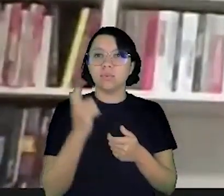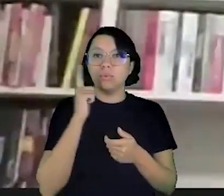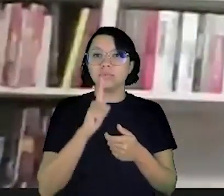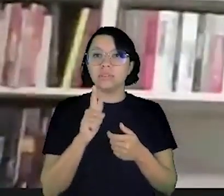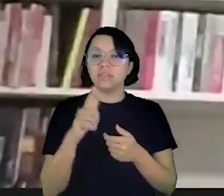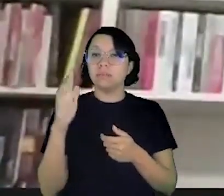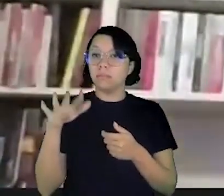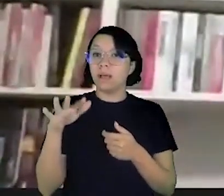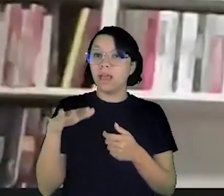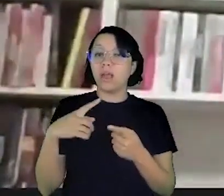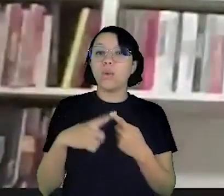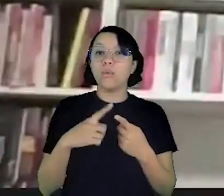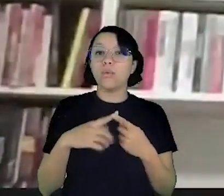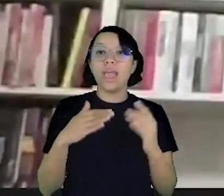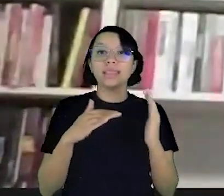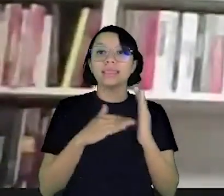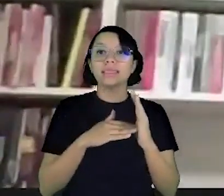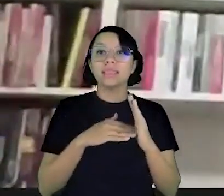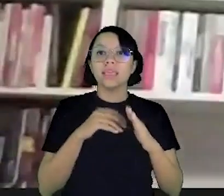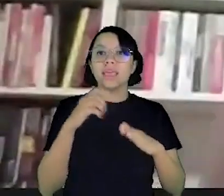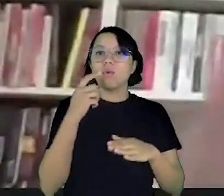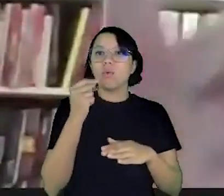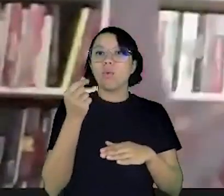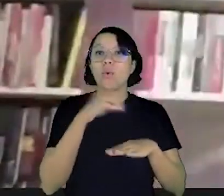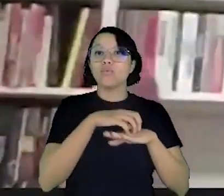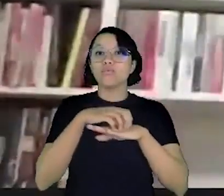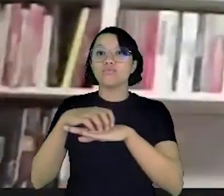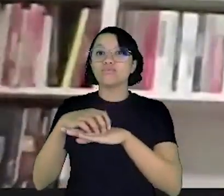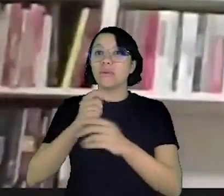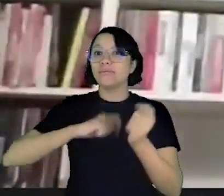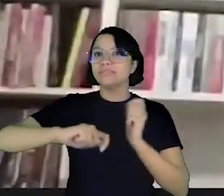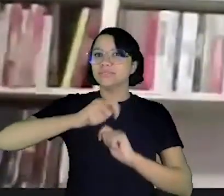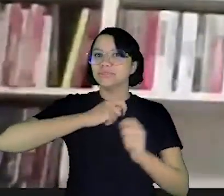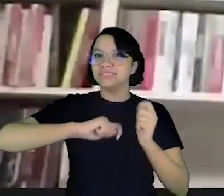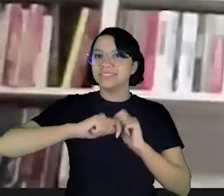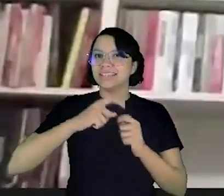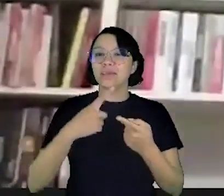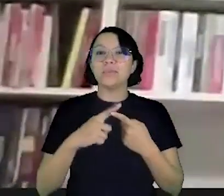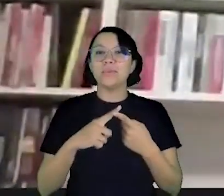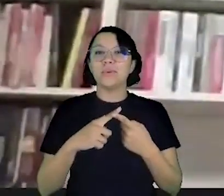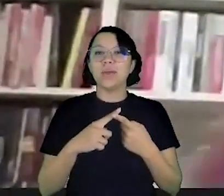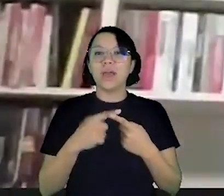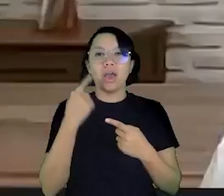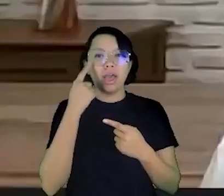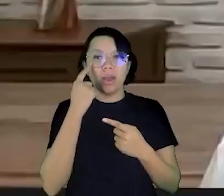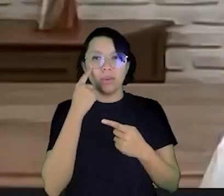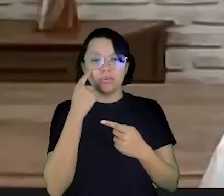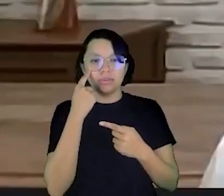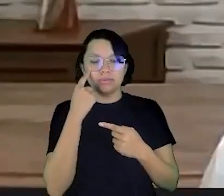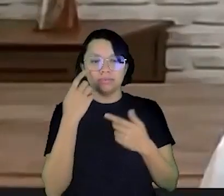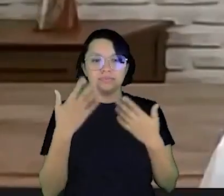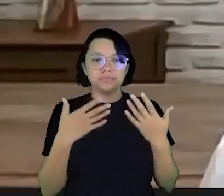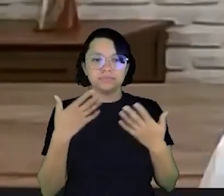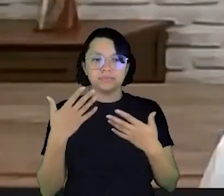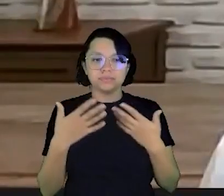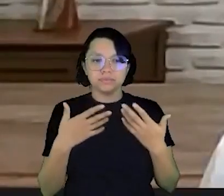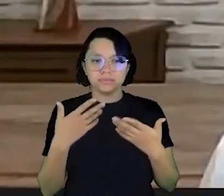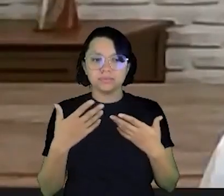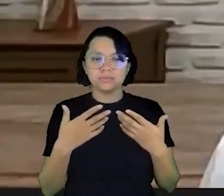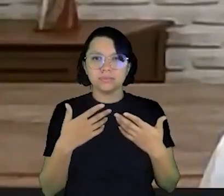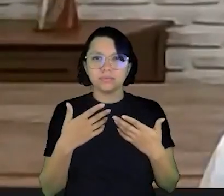faixa porque até o frete eu negociei aí quando os